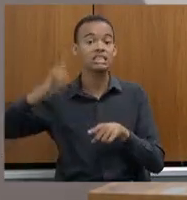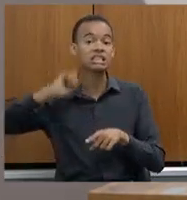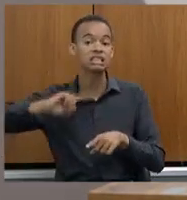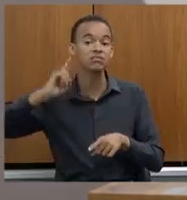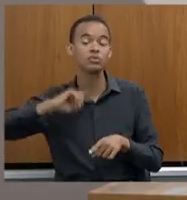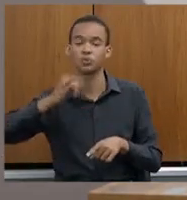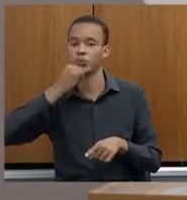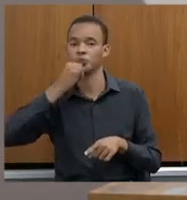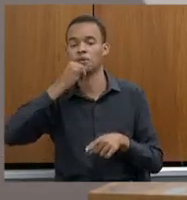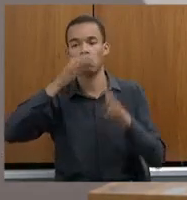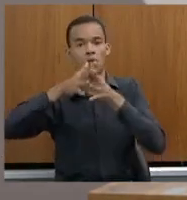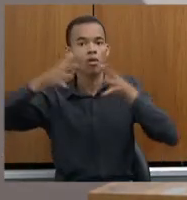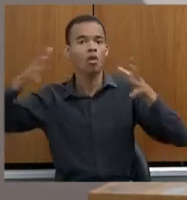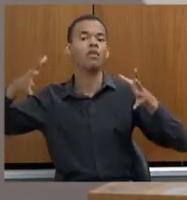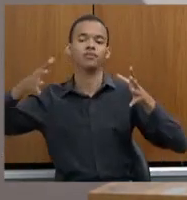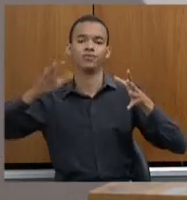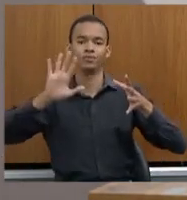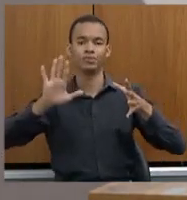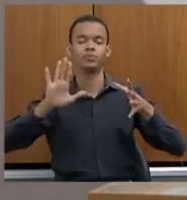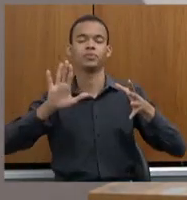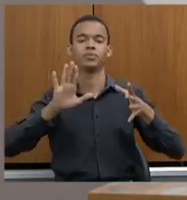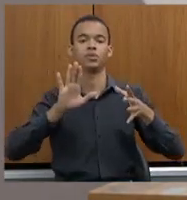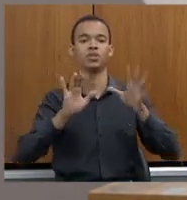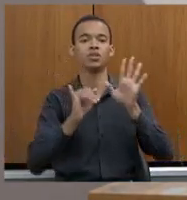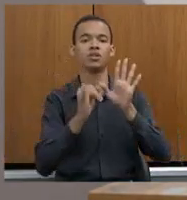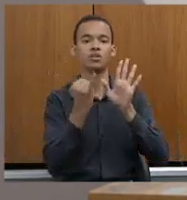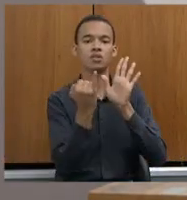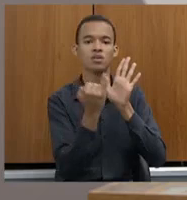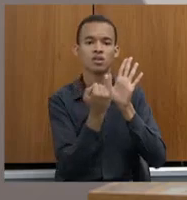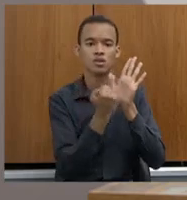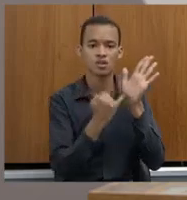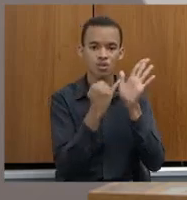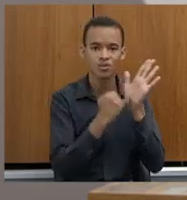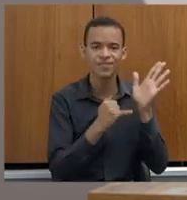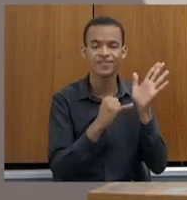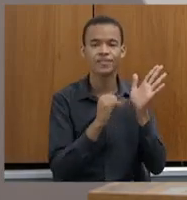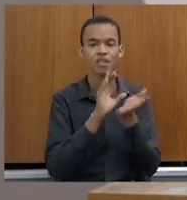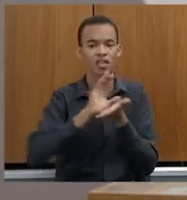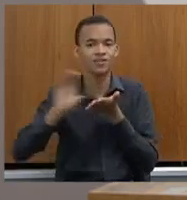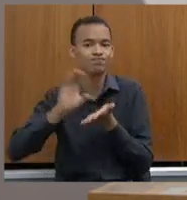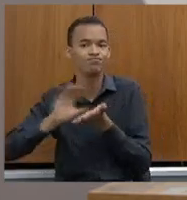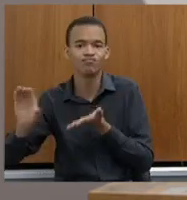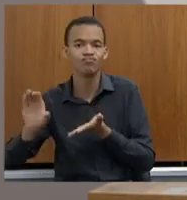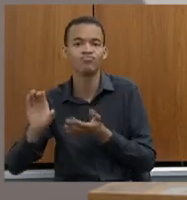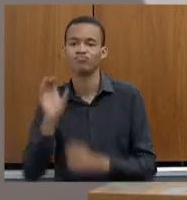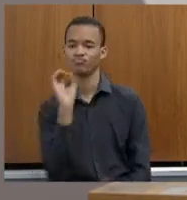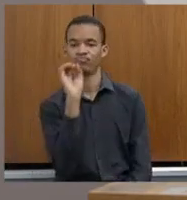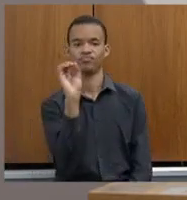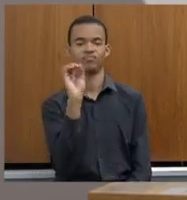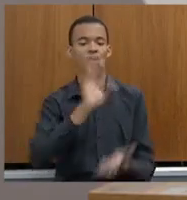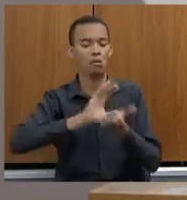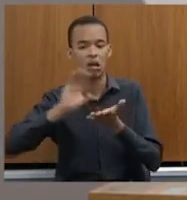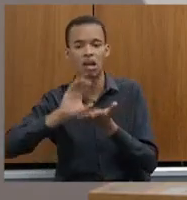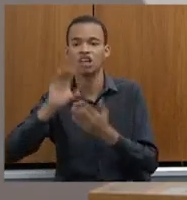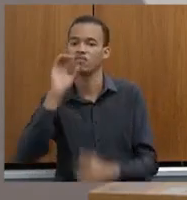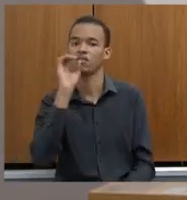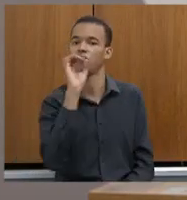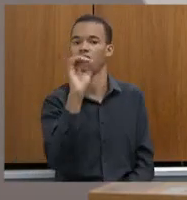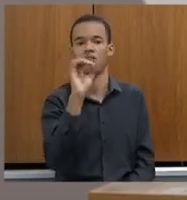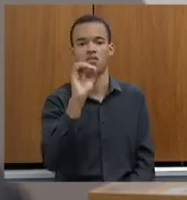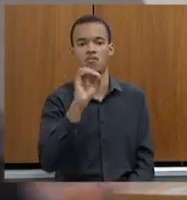recebe de imposto? Zero. Não tem ICMS para minério? Zero. Minas Gerais não recebe.